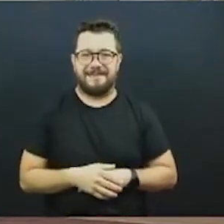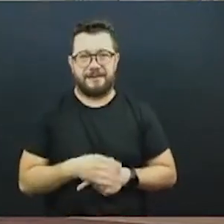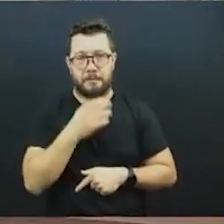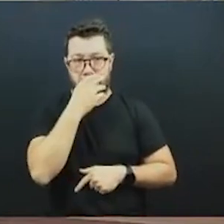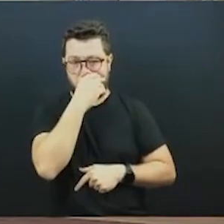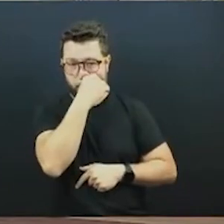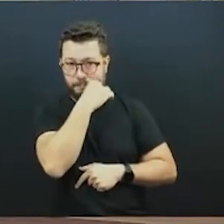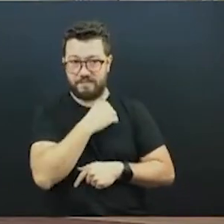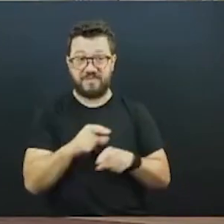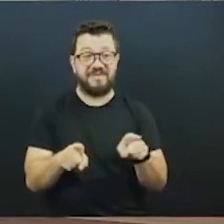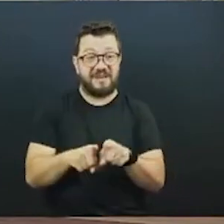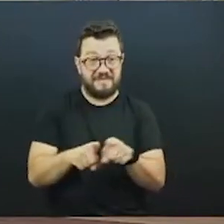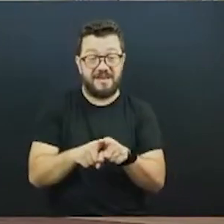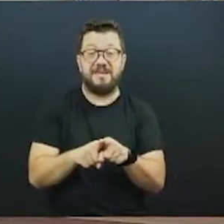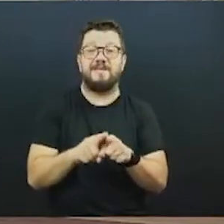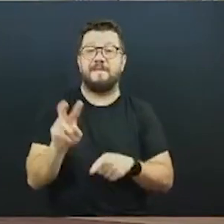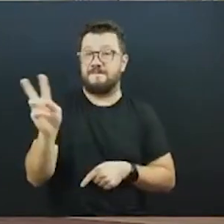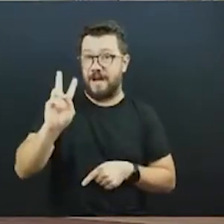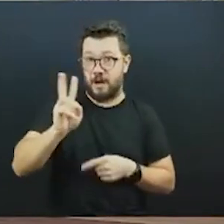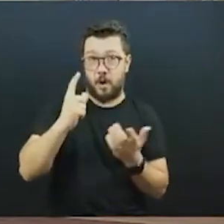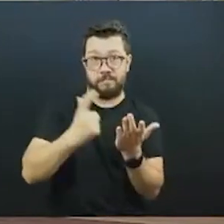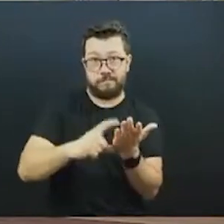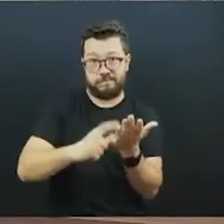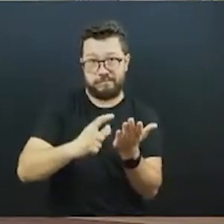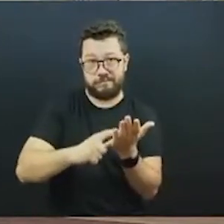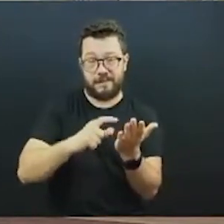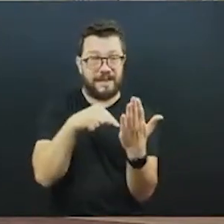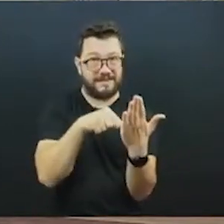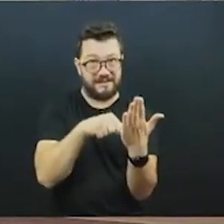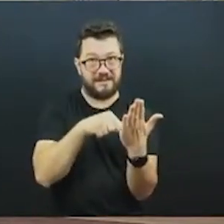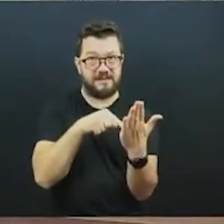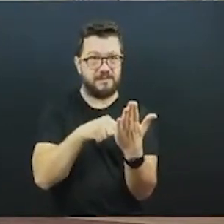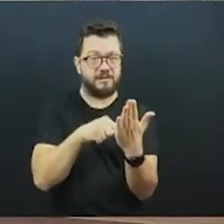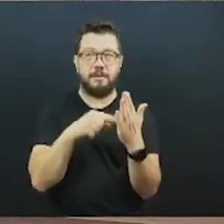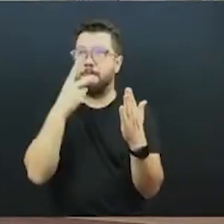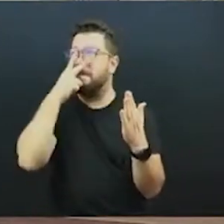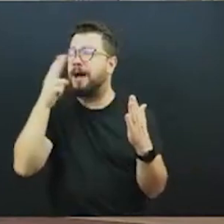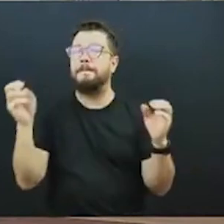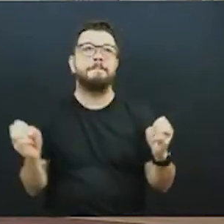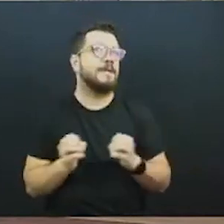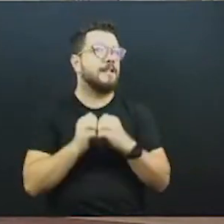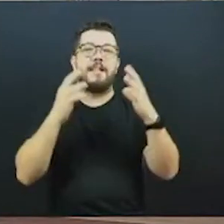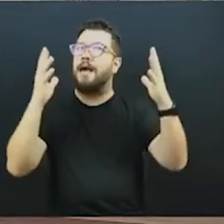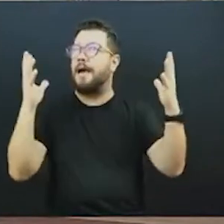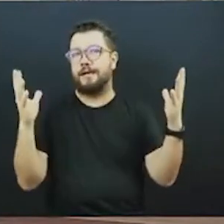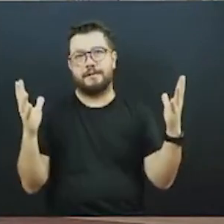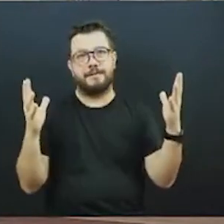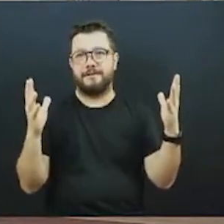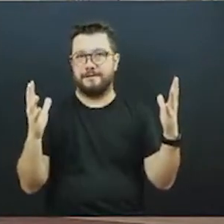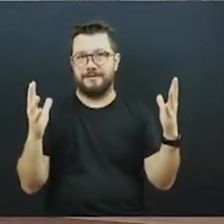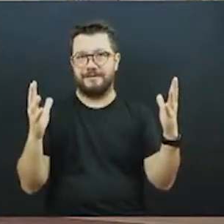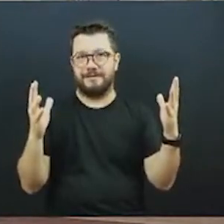custo da tarifa é baseado em cima de um índice milagroso que faz com que as concessionárias não tenham